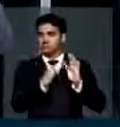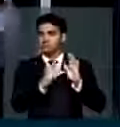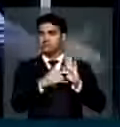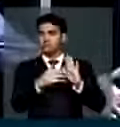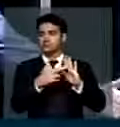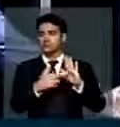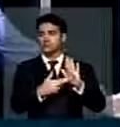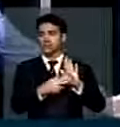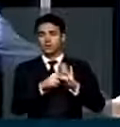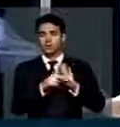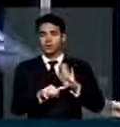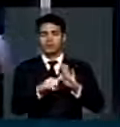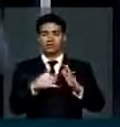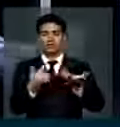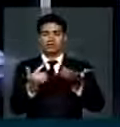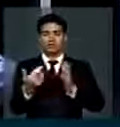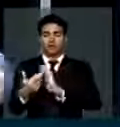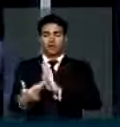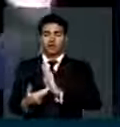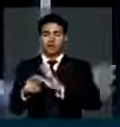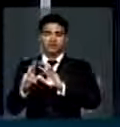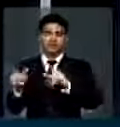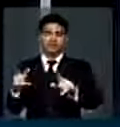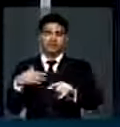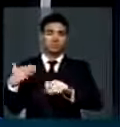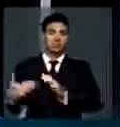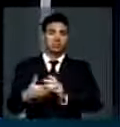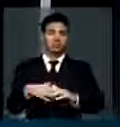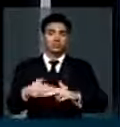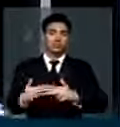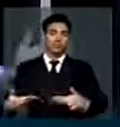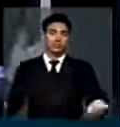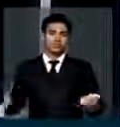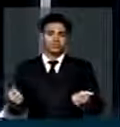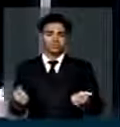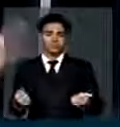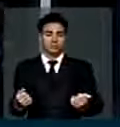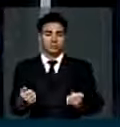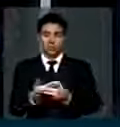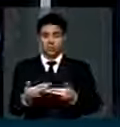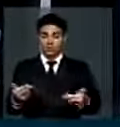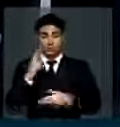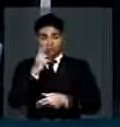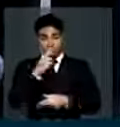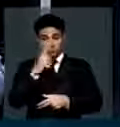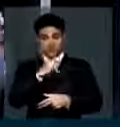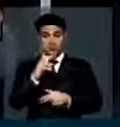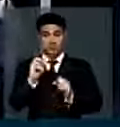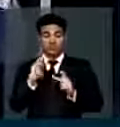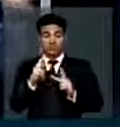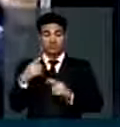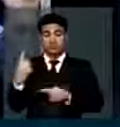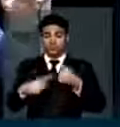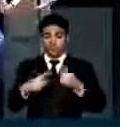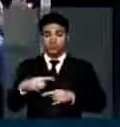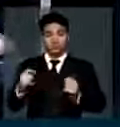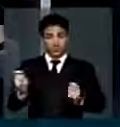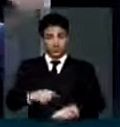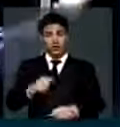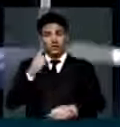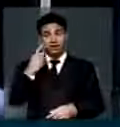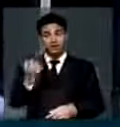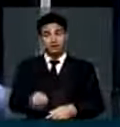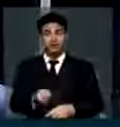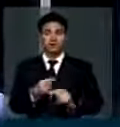licitação e instala o regime diferenciado para tudo e para qualquer coisa. Coisas emergenciais a gente até discute, é possível aceitar,